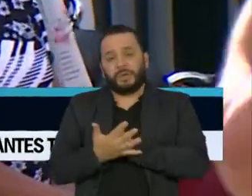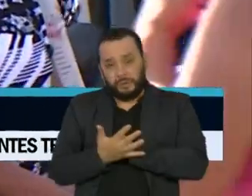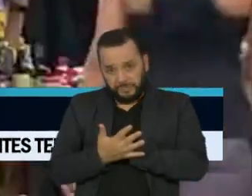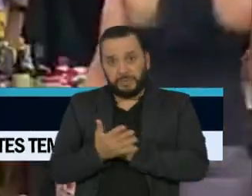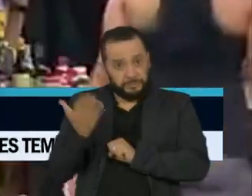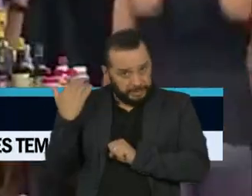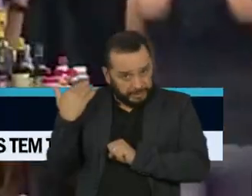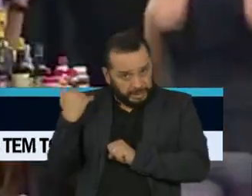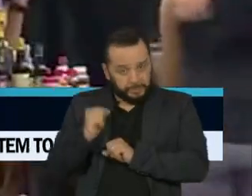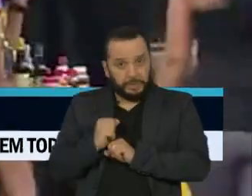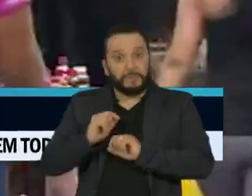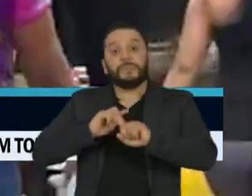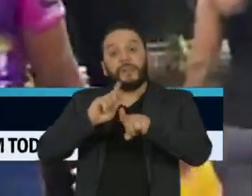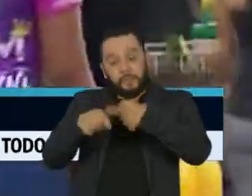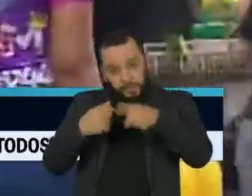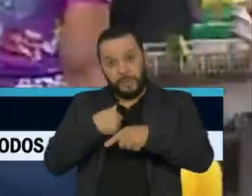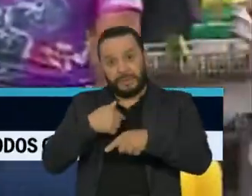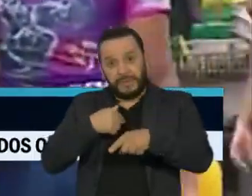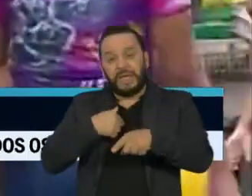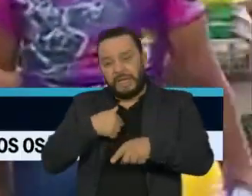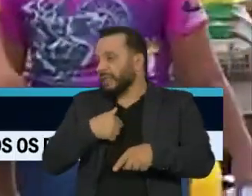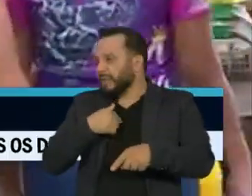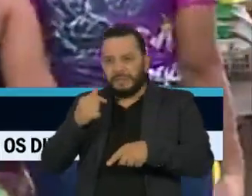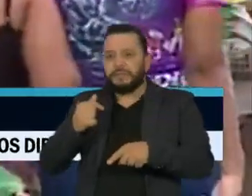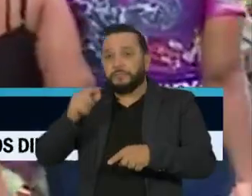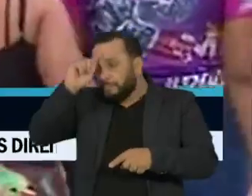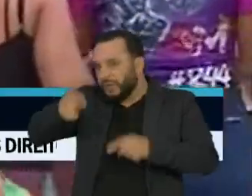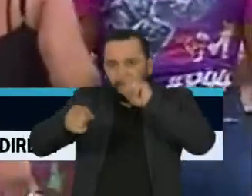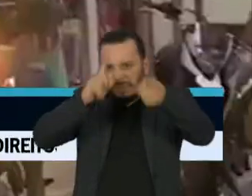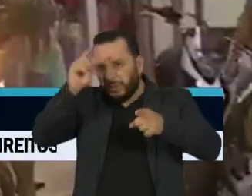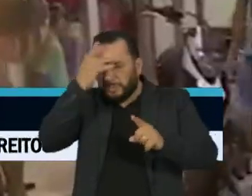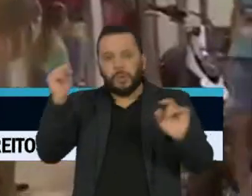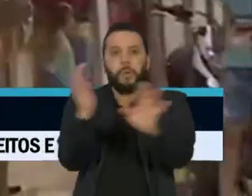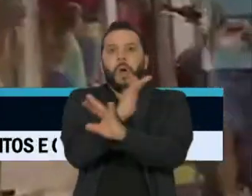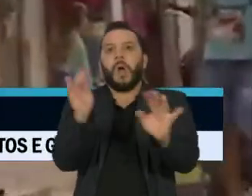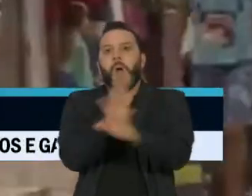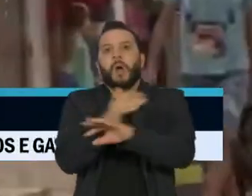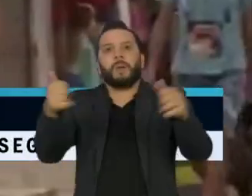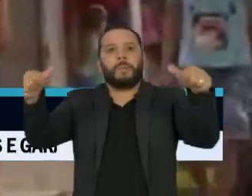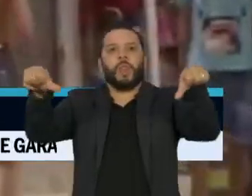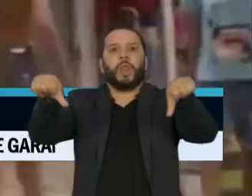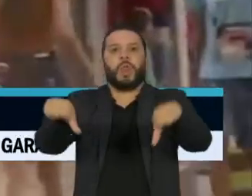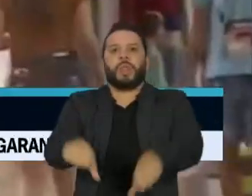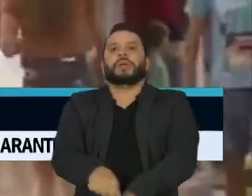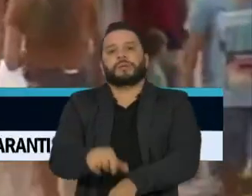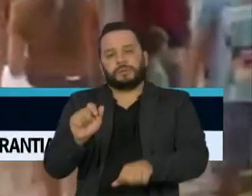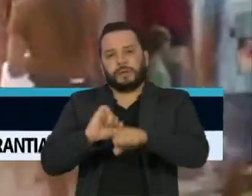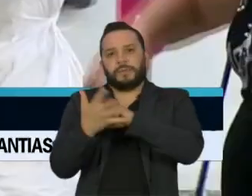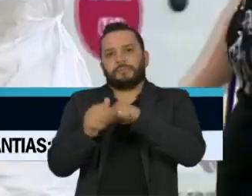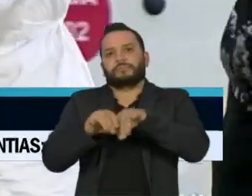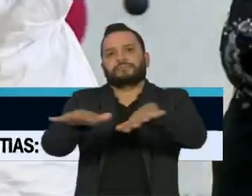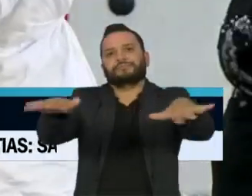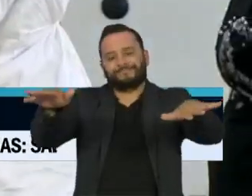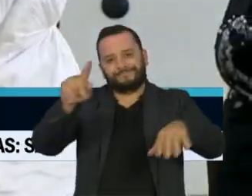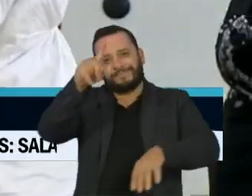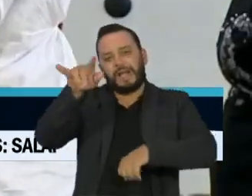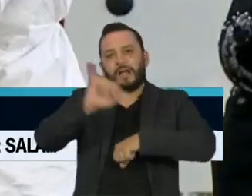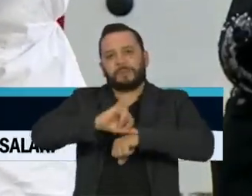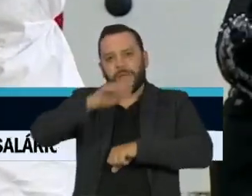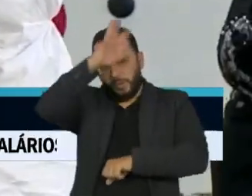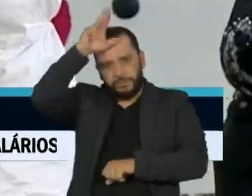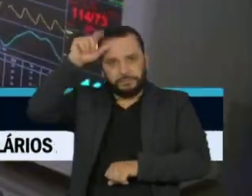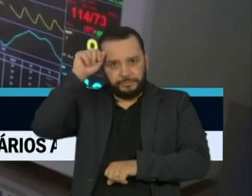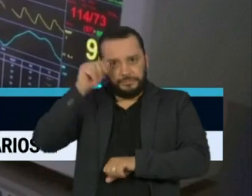confirmados. A baixa adesão ao isolamento ajudou a agravar a pandemia na capital amazonense. O número de